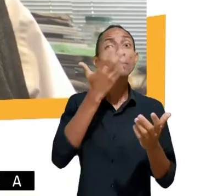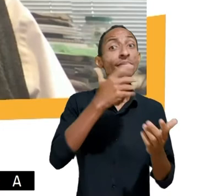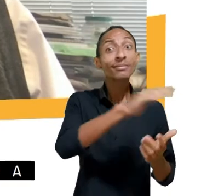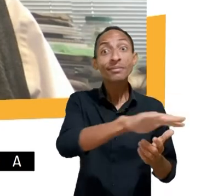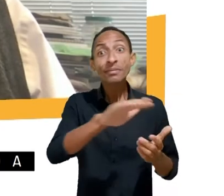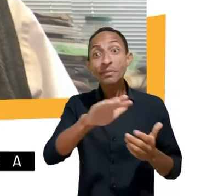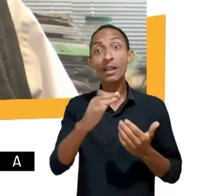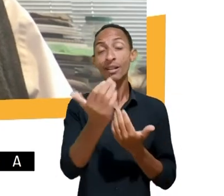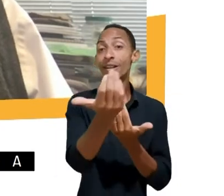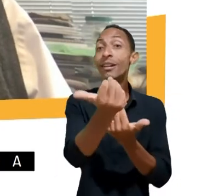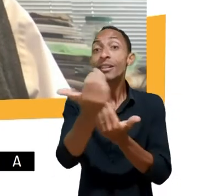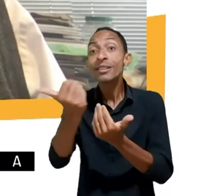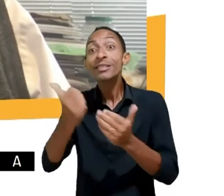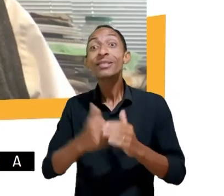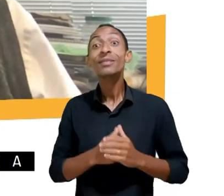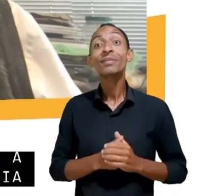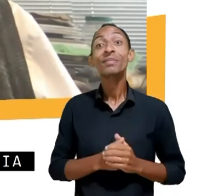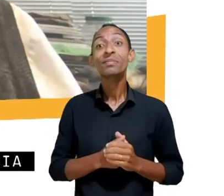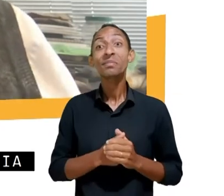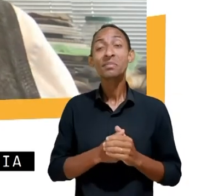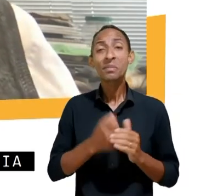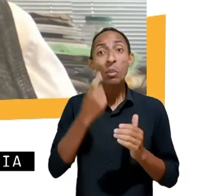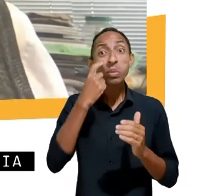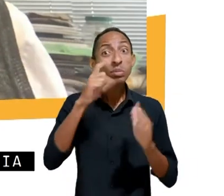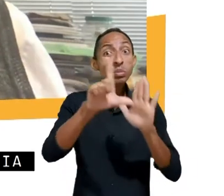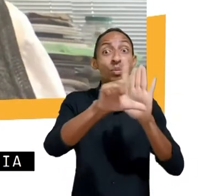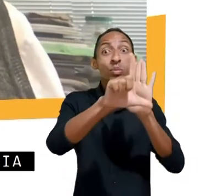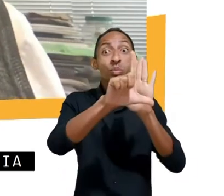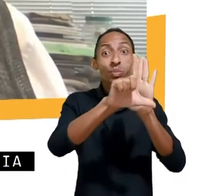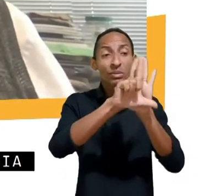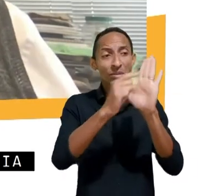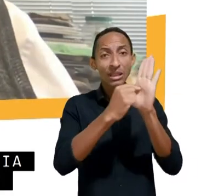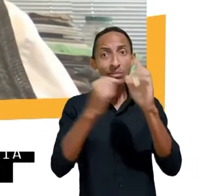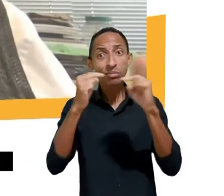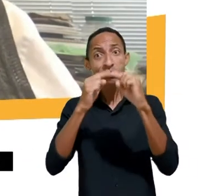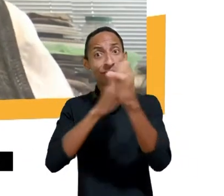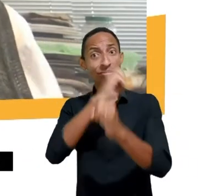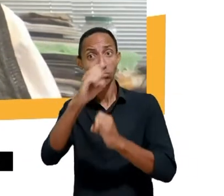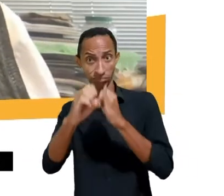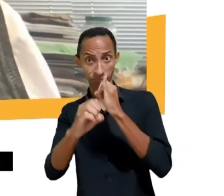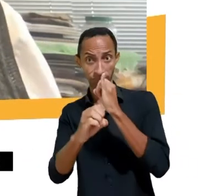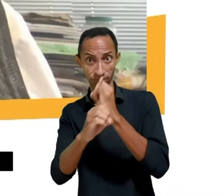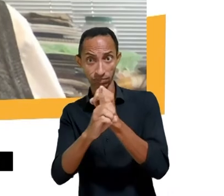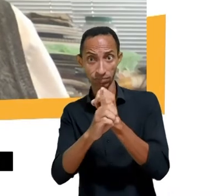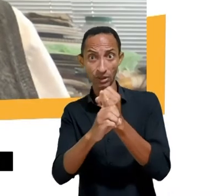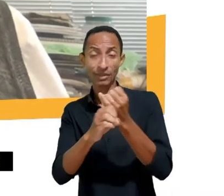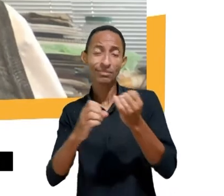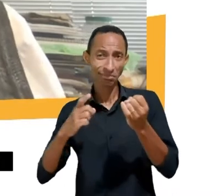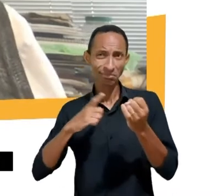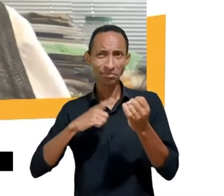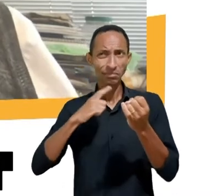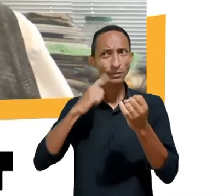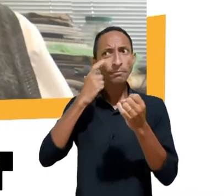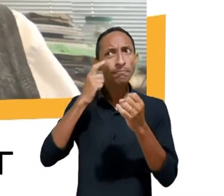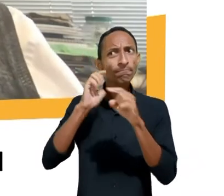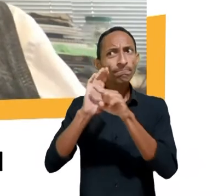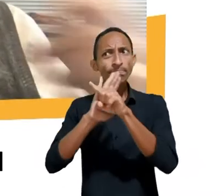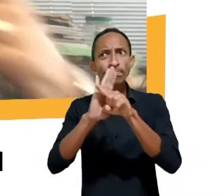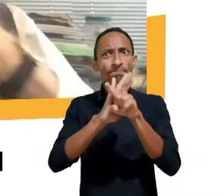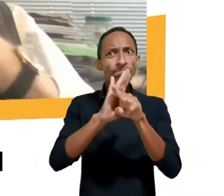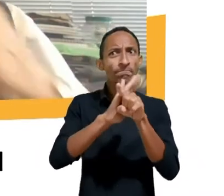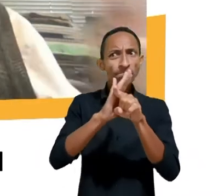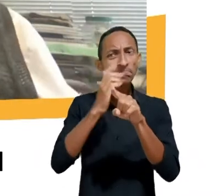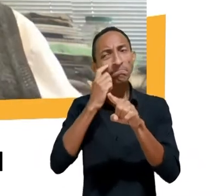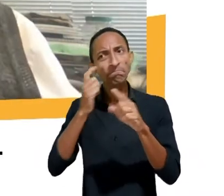quando se trata de legislar a internet, você tem, evidentemente, espaços e ambientes que se interpenetram. Nós temos no Brasil